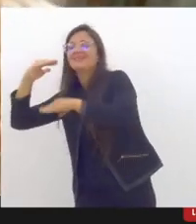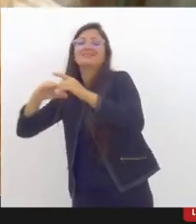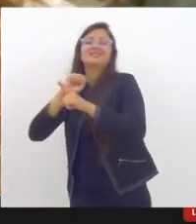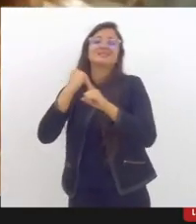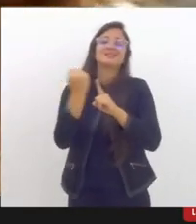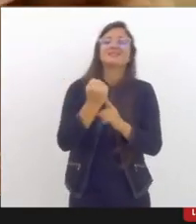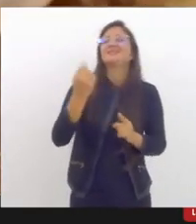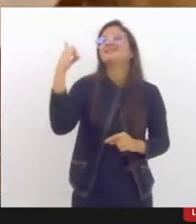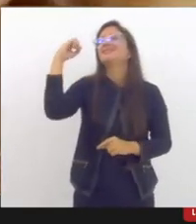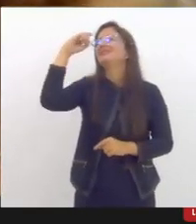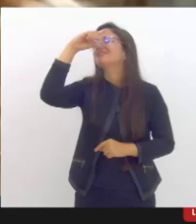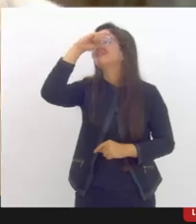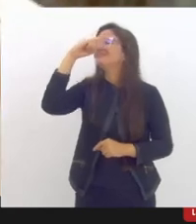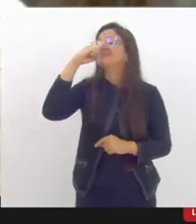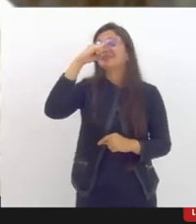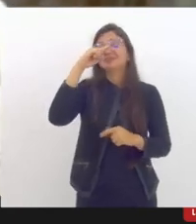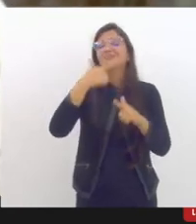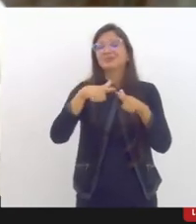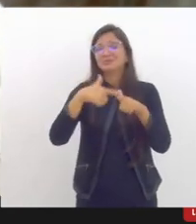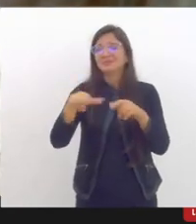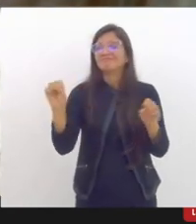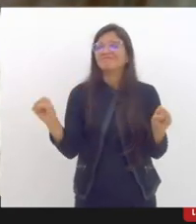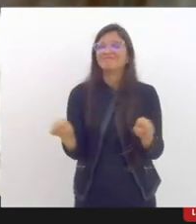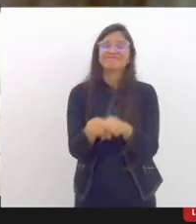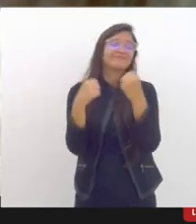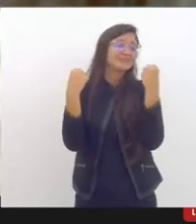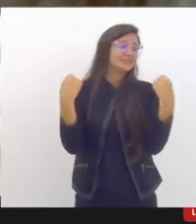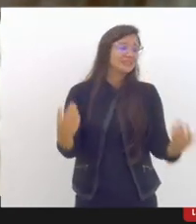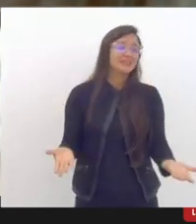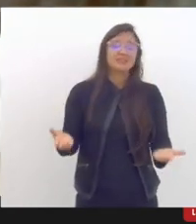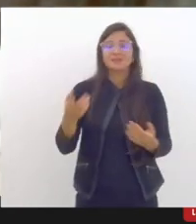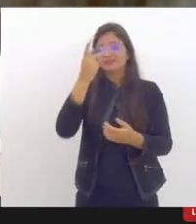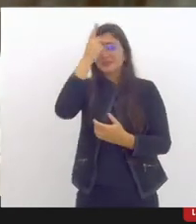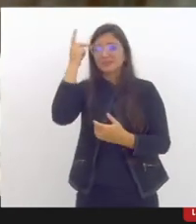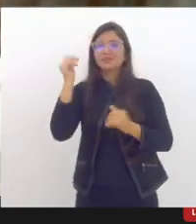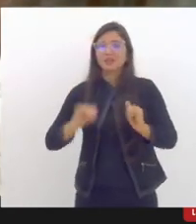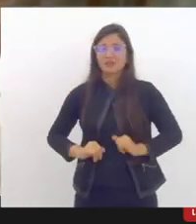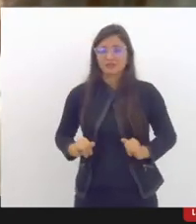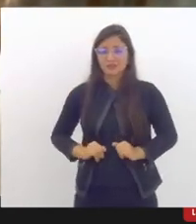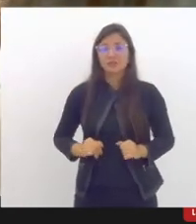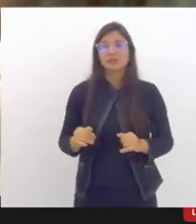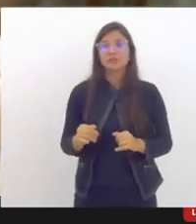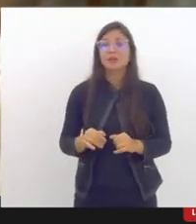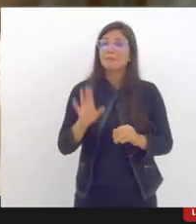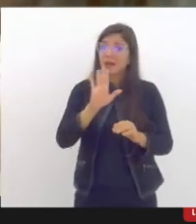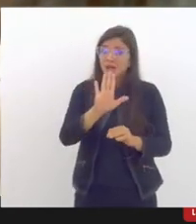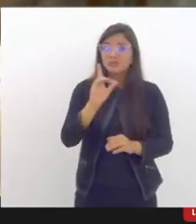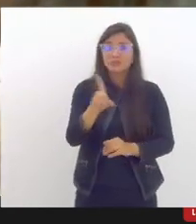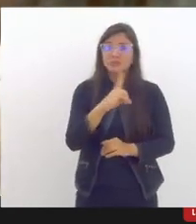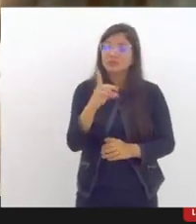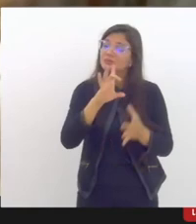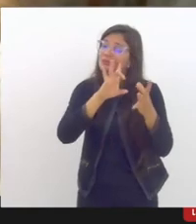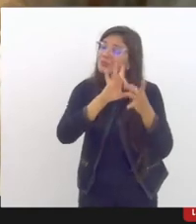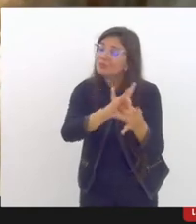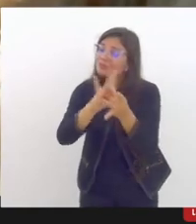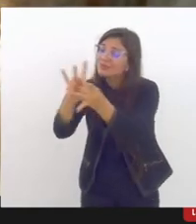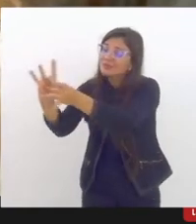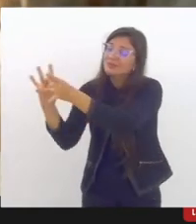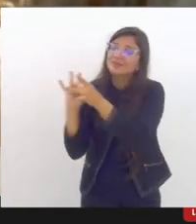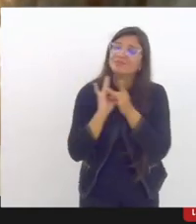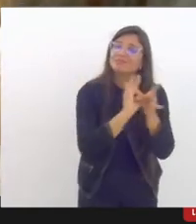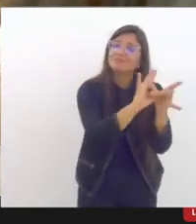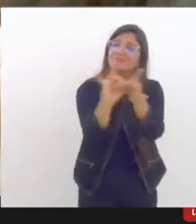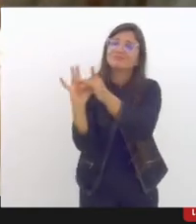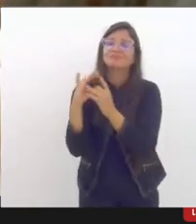é isso é um momento eu acho que de todo mundo se unir para tratar de um tema tão relevante coloco a defensoria à